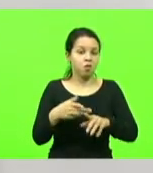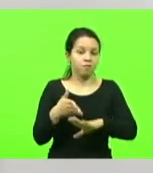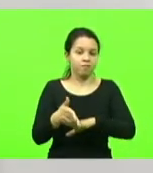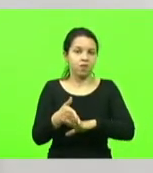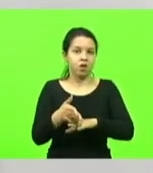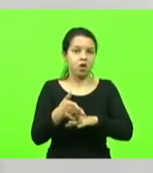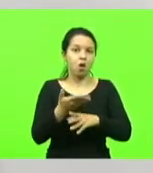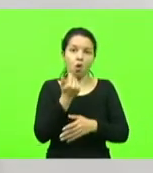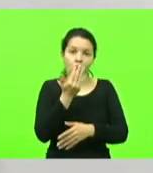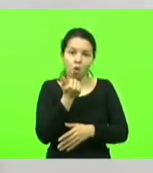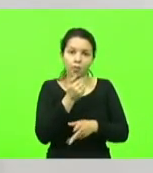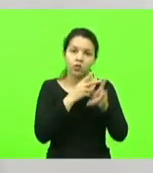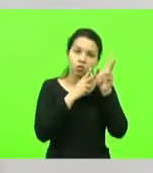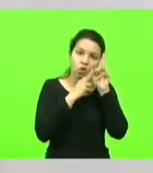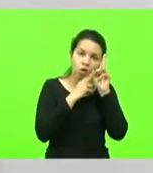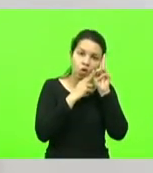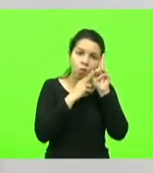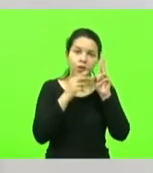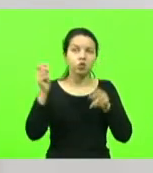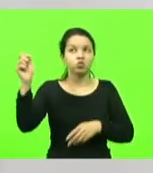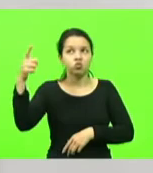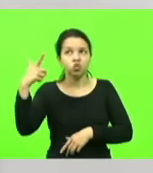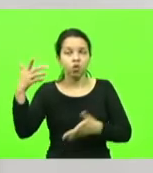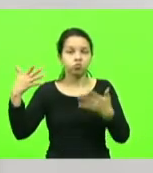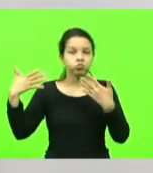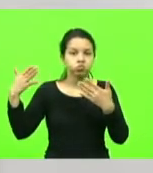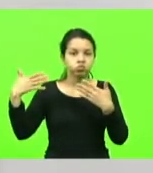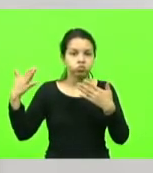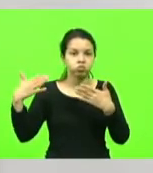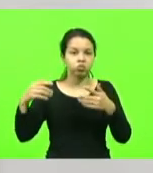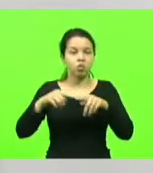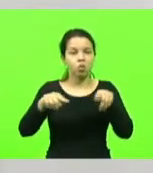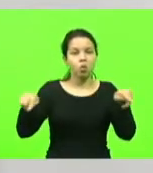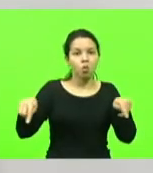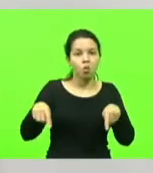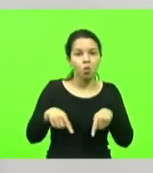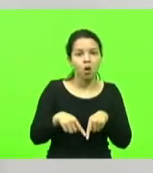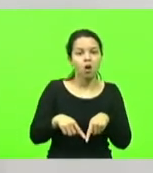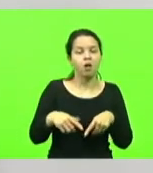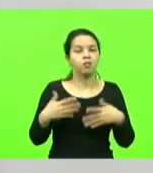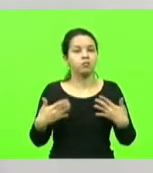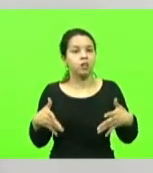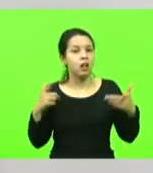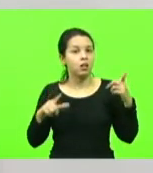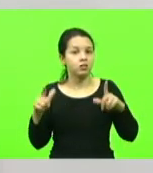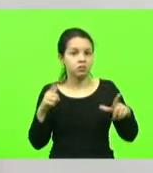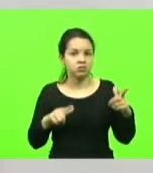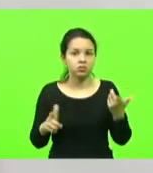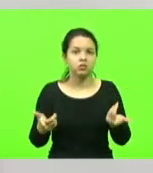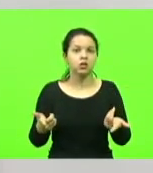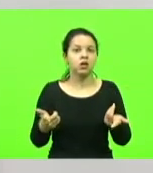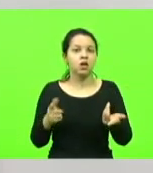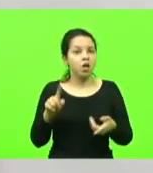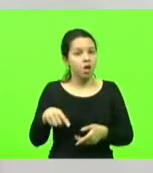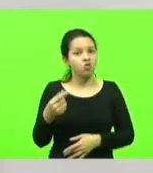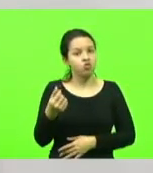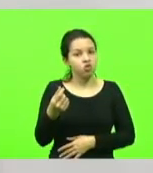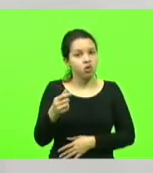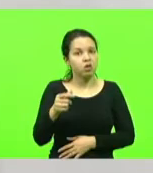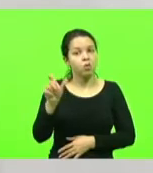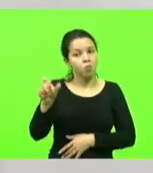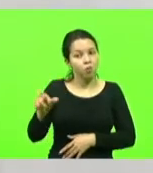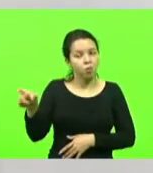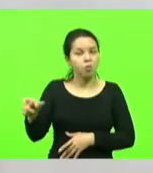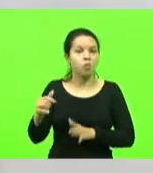toma banho de sol, fica lá no spa, tudo à custa do dinheiro do pagador de impostos,